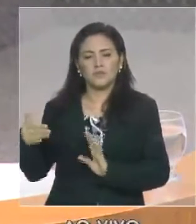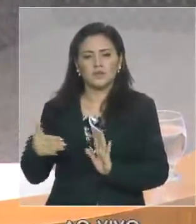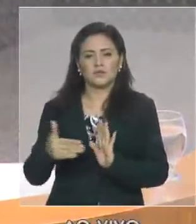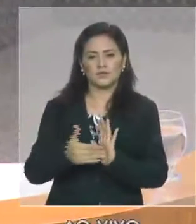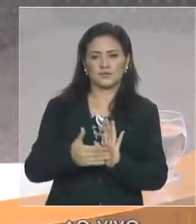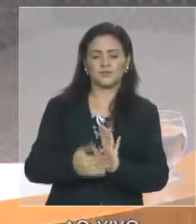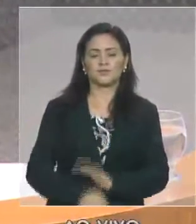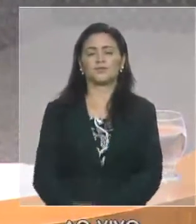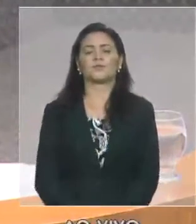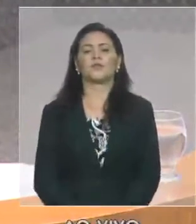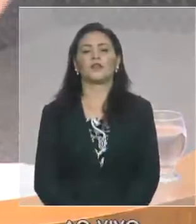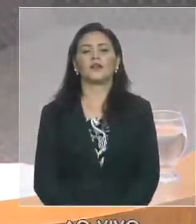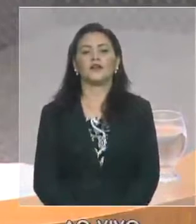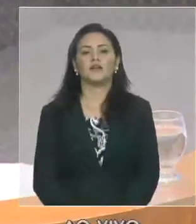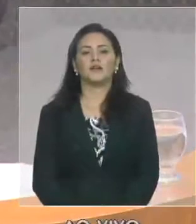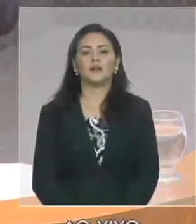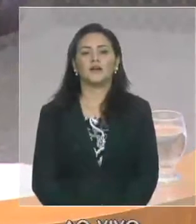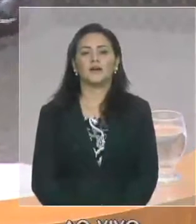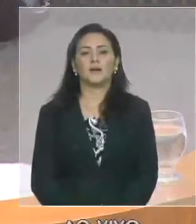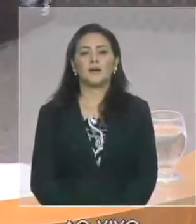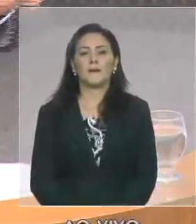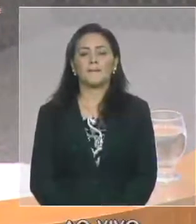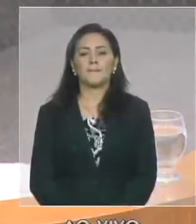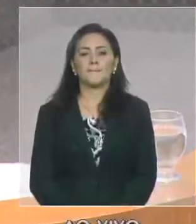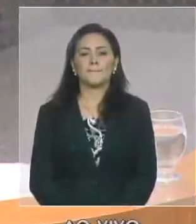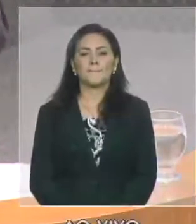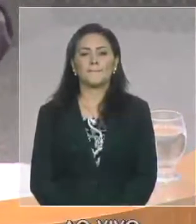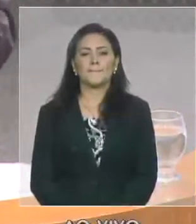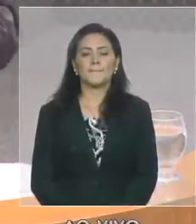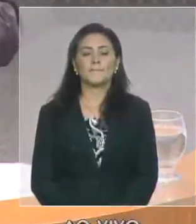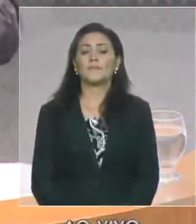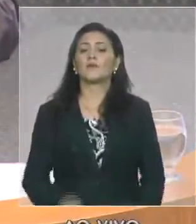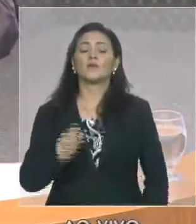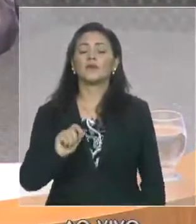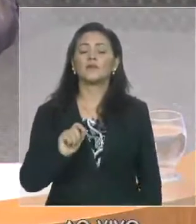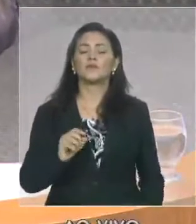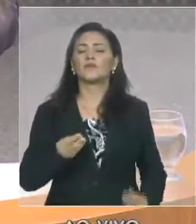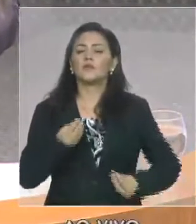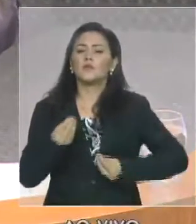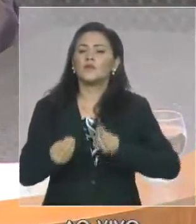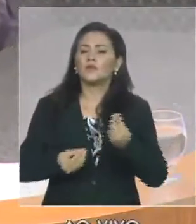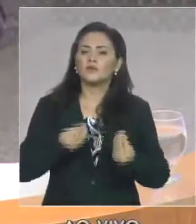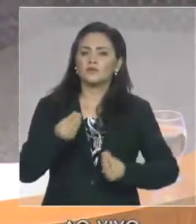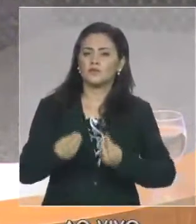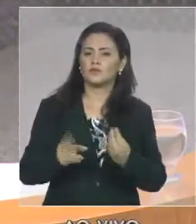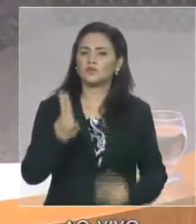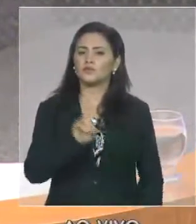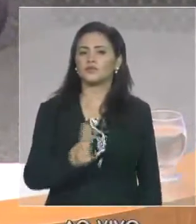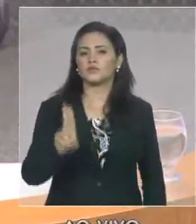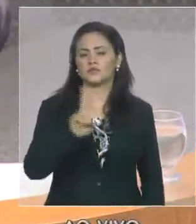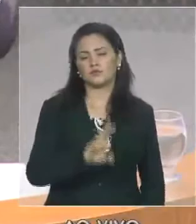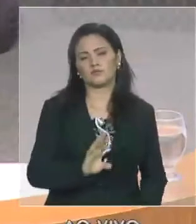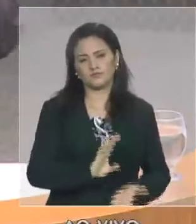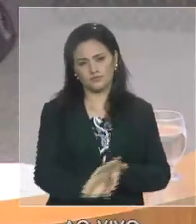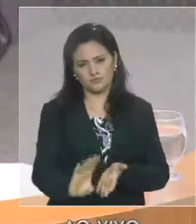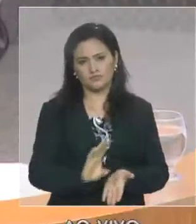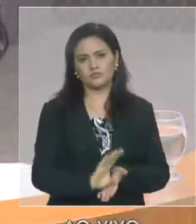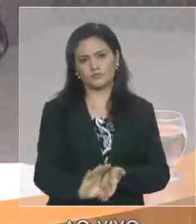Parlamentar. Diz respeito à utilização dos recursos. Nós, de fato, e